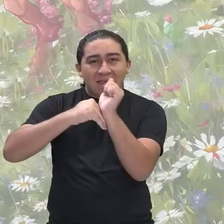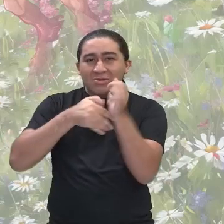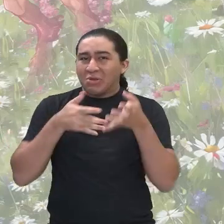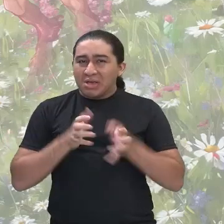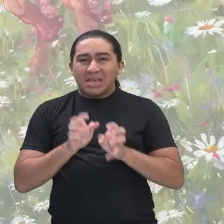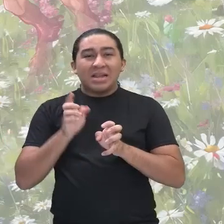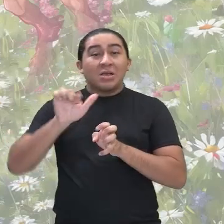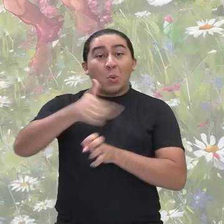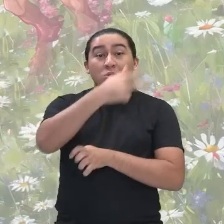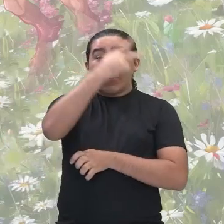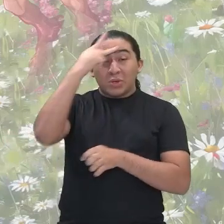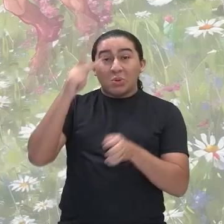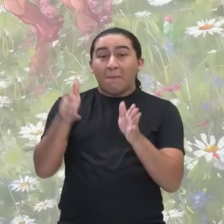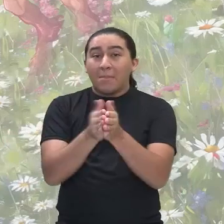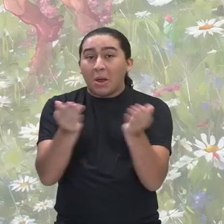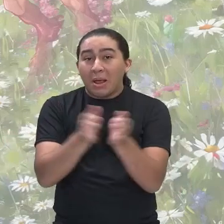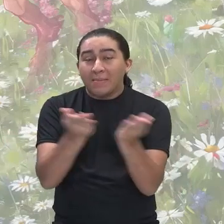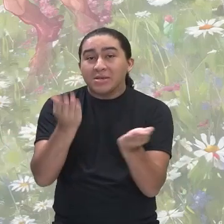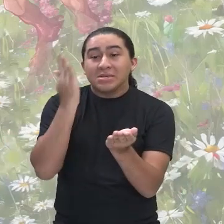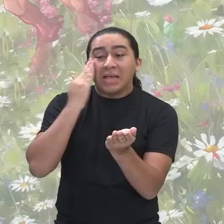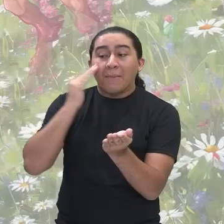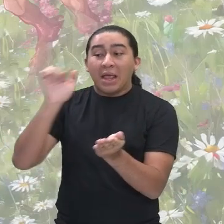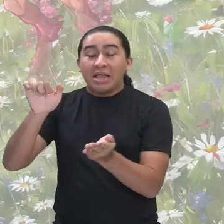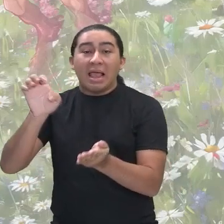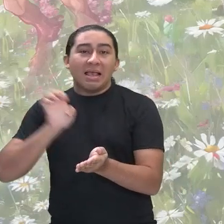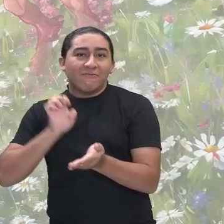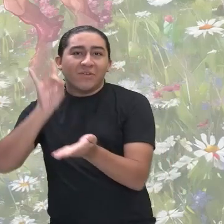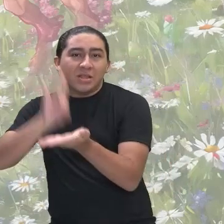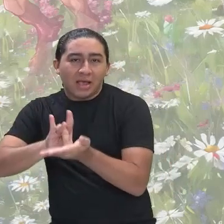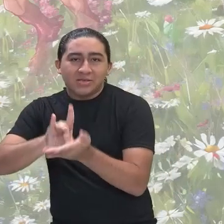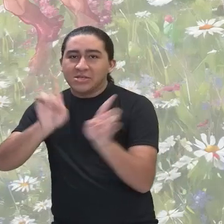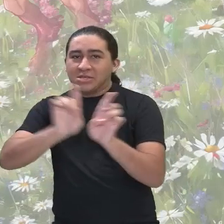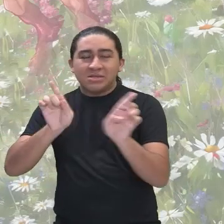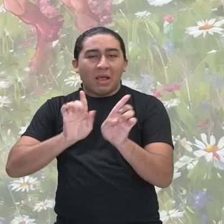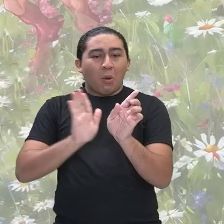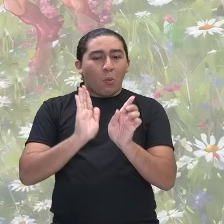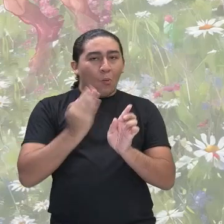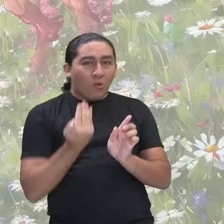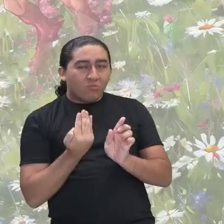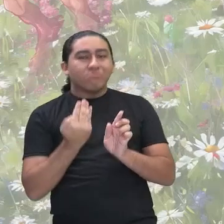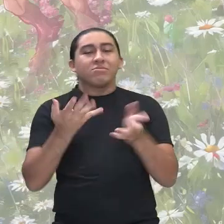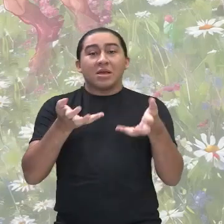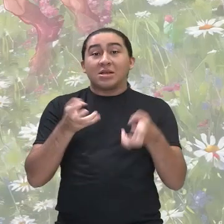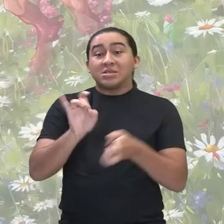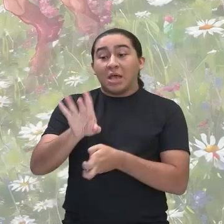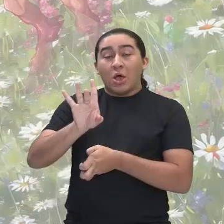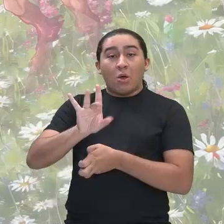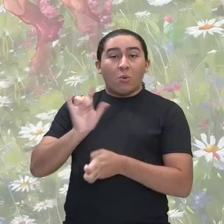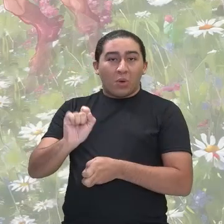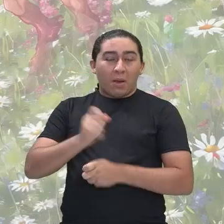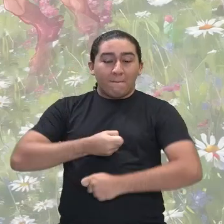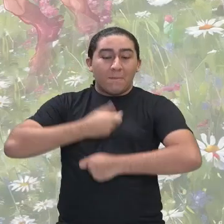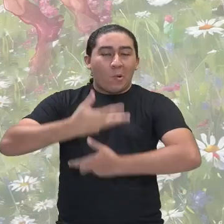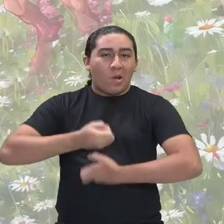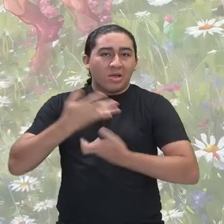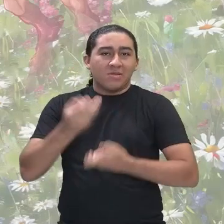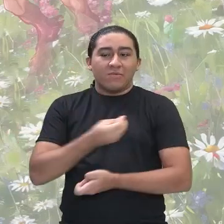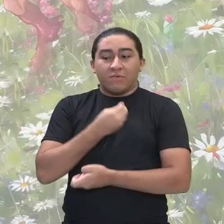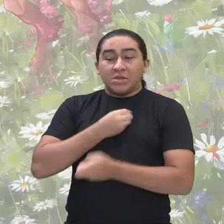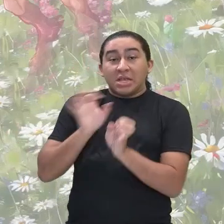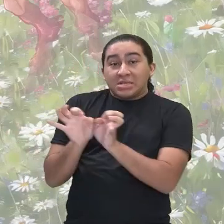pessoas abastadas. Eles queriam ser apenas os poetas, eles queriam apenas viver a emoção